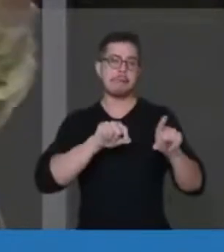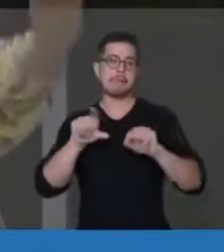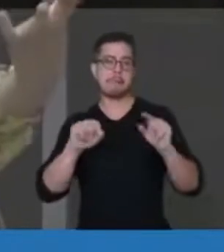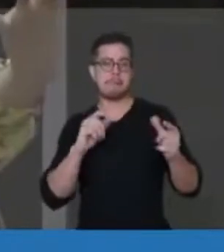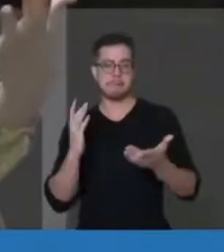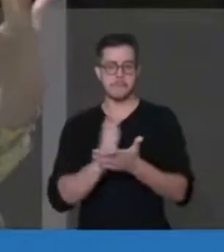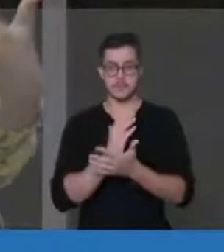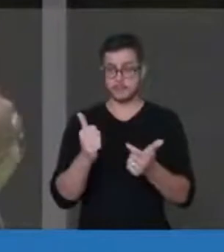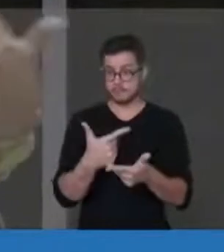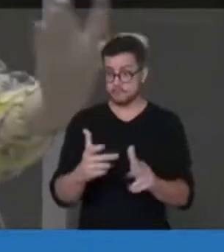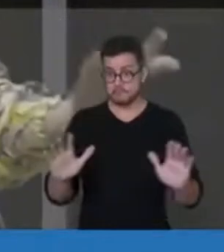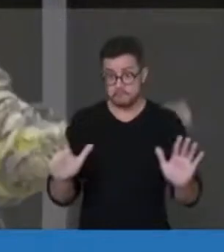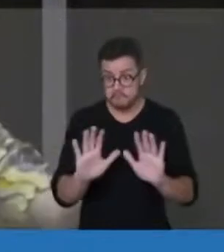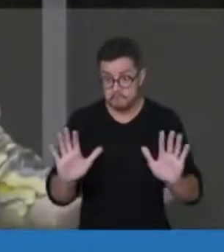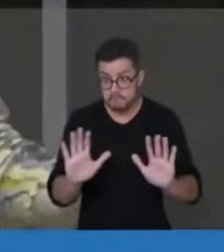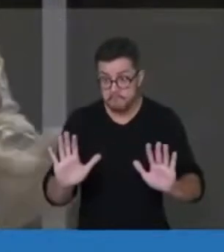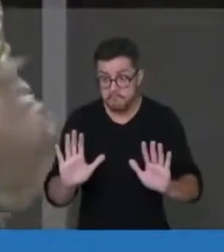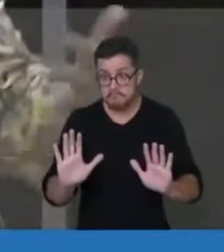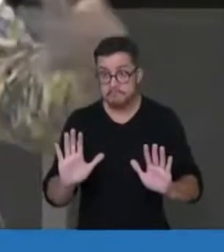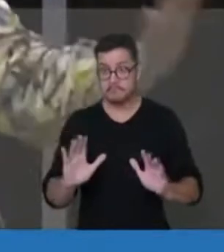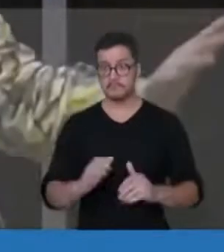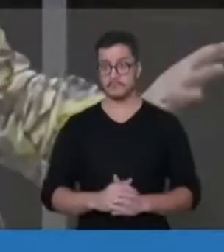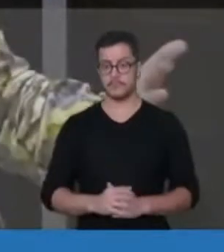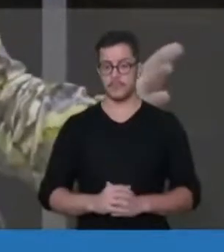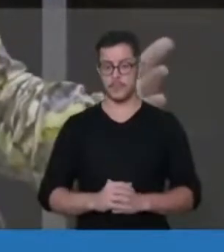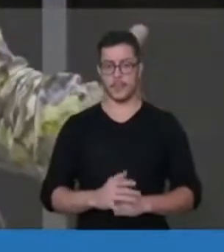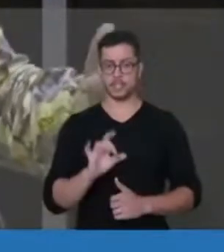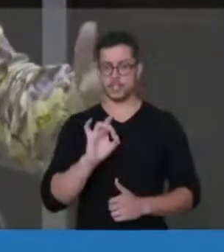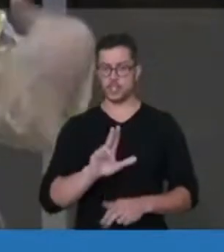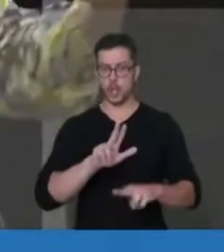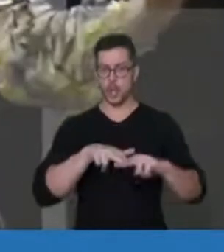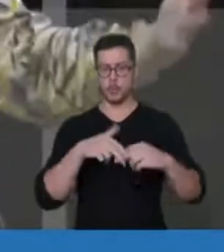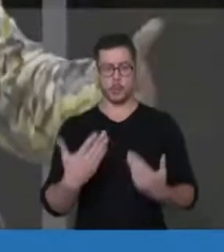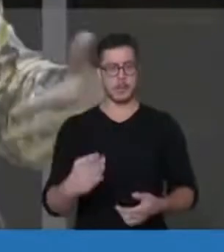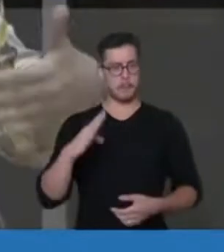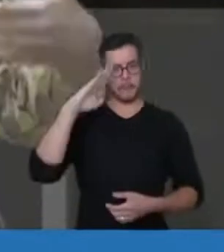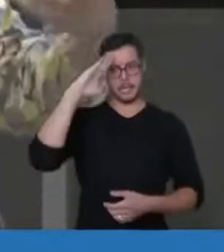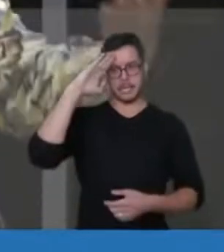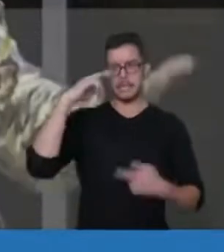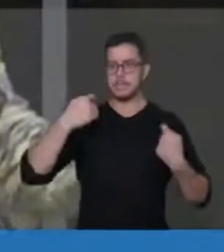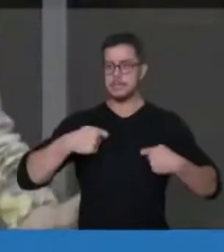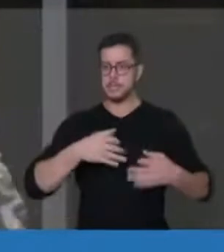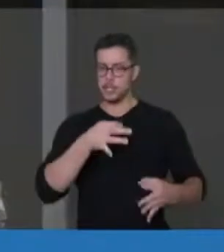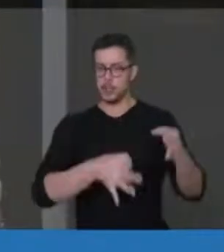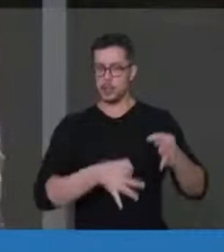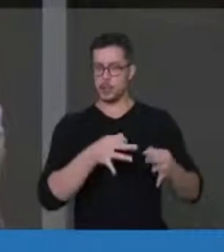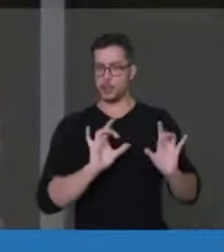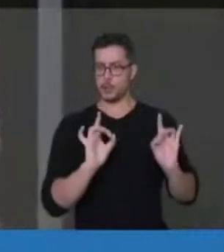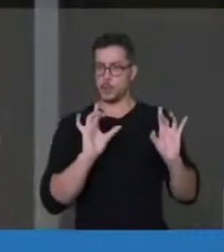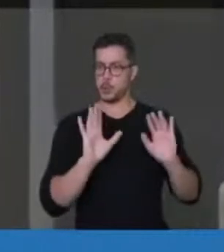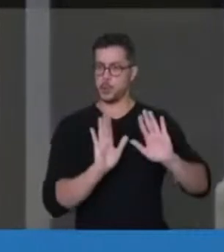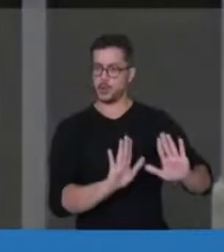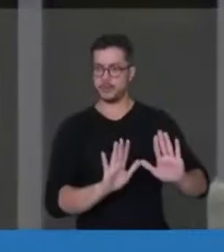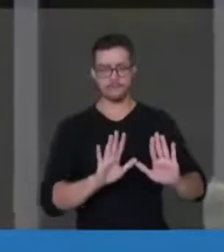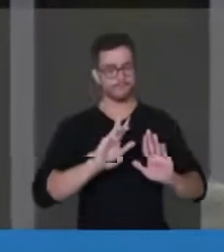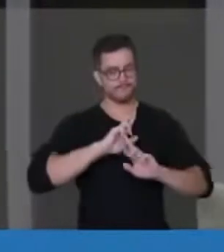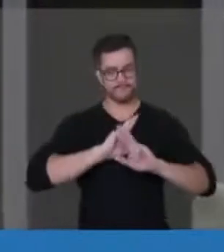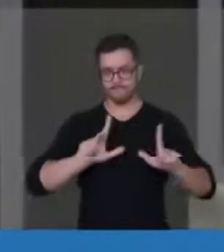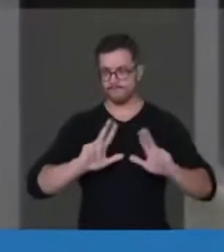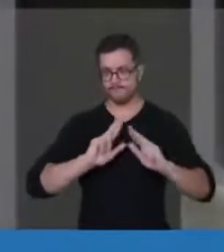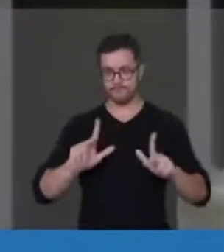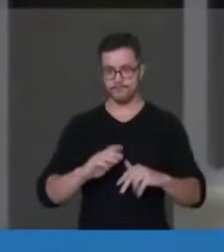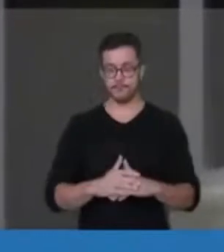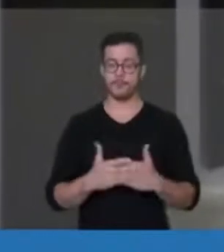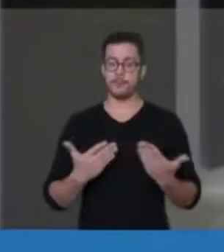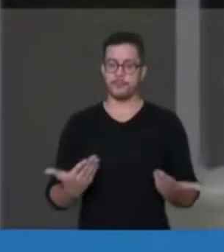que diferencie, pelo fato dele ser militar, que ele tem que ser julgado num tribunal especial. Portanto, absolutamente meritório.